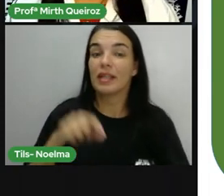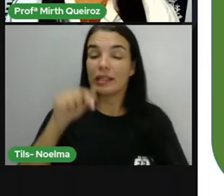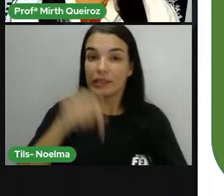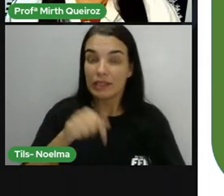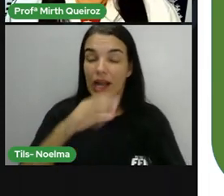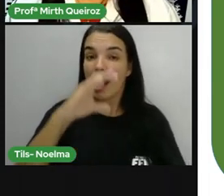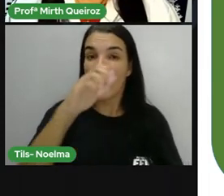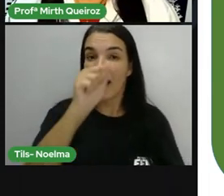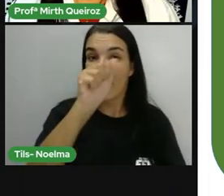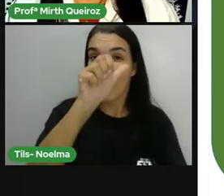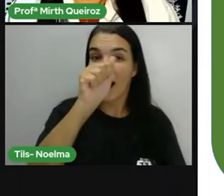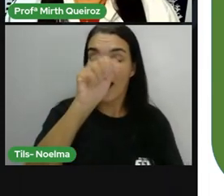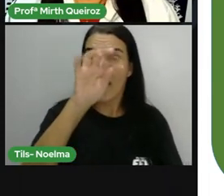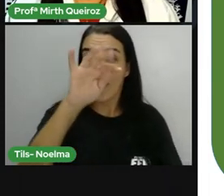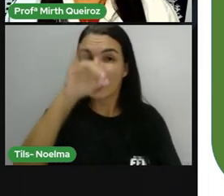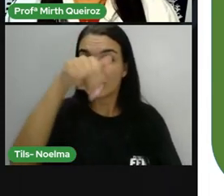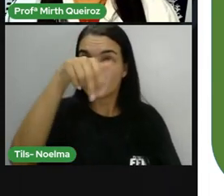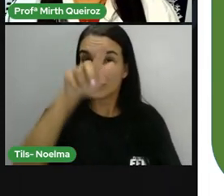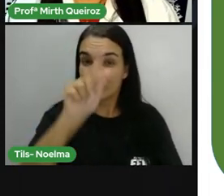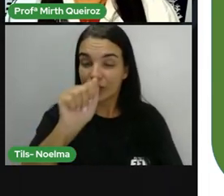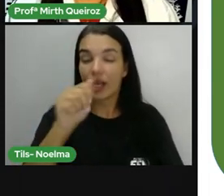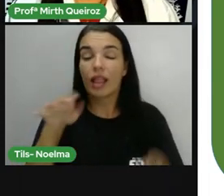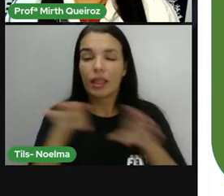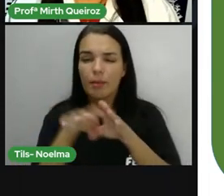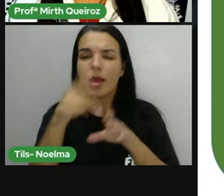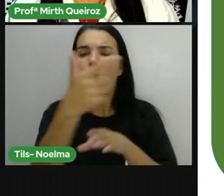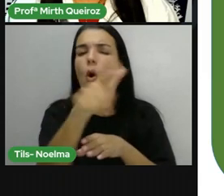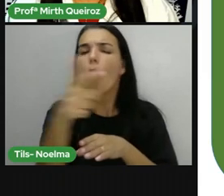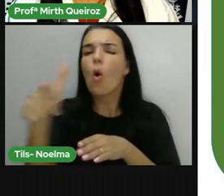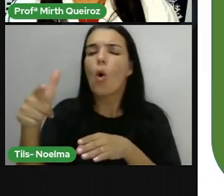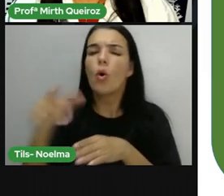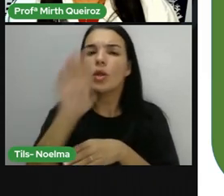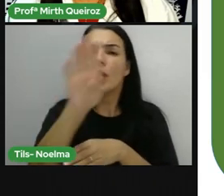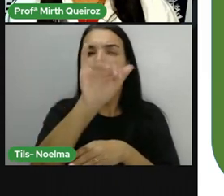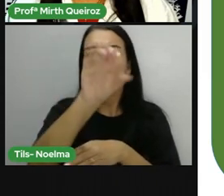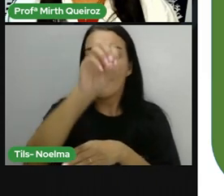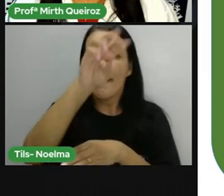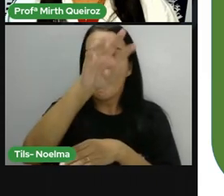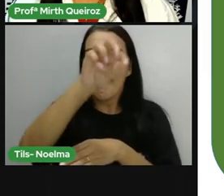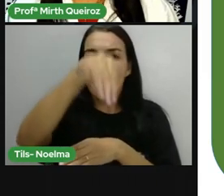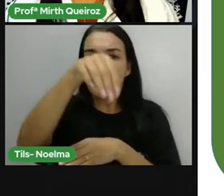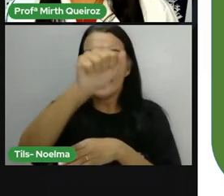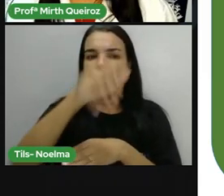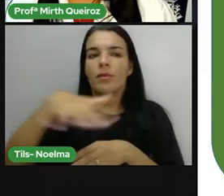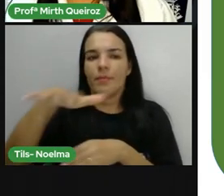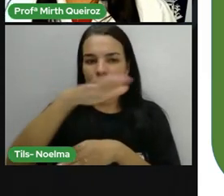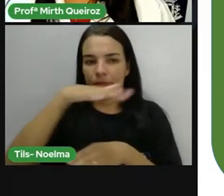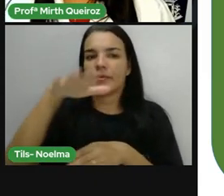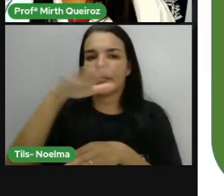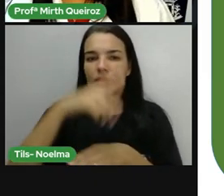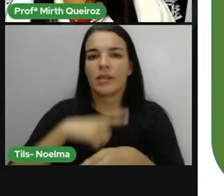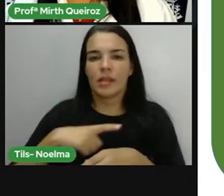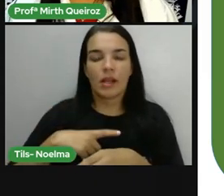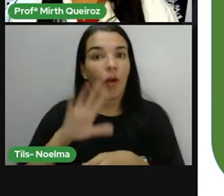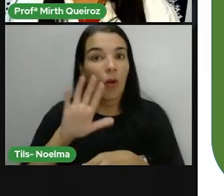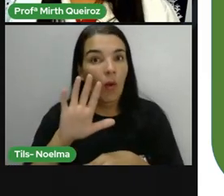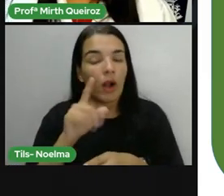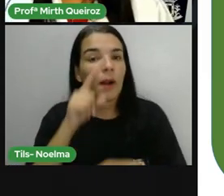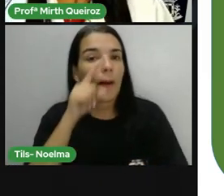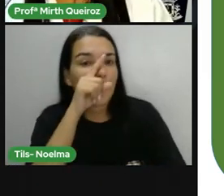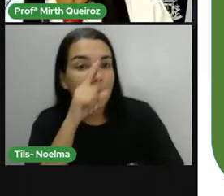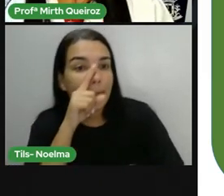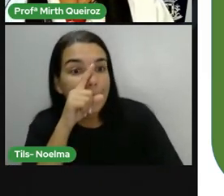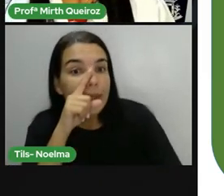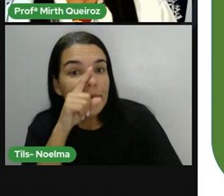brasileiros. Na caatinga, esse animal é considerado em perigo de extinção, em perigo de extinção. Ele não